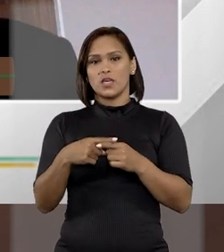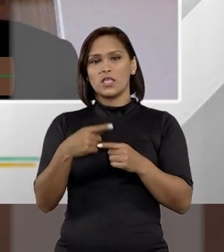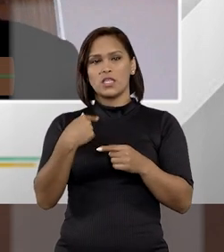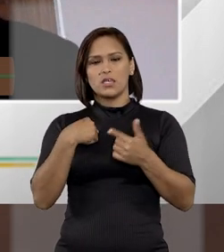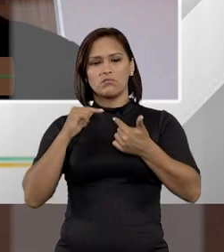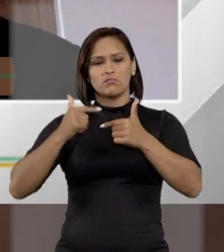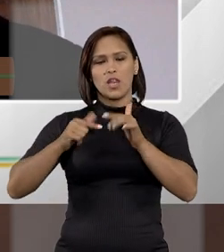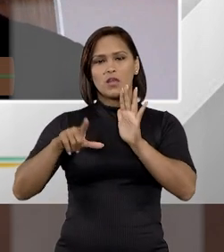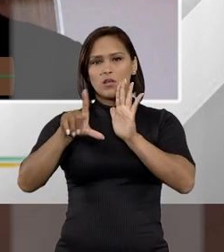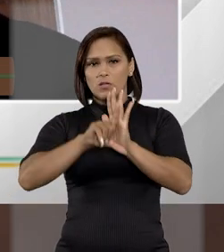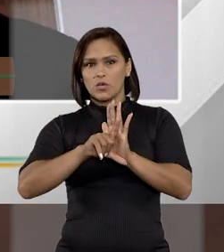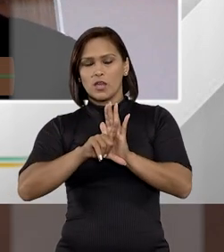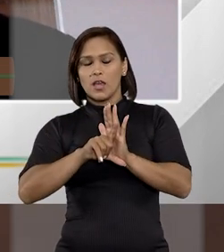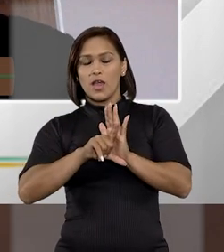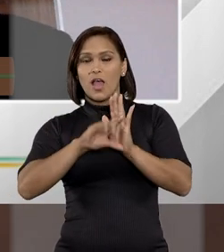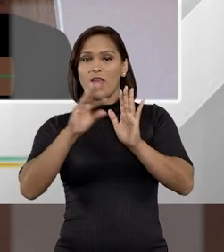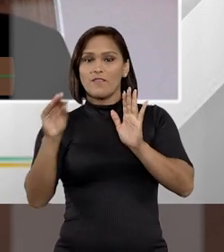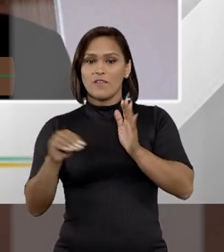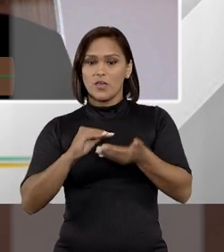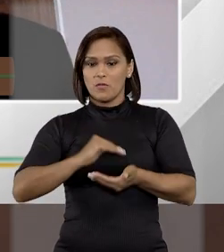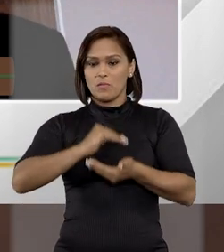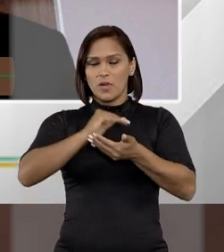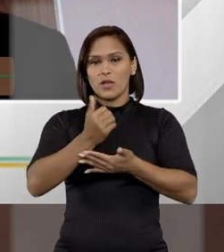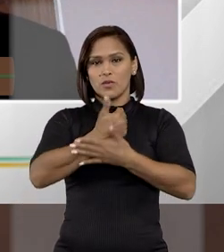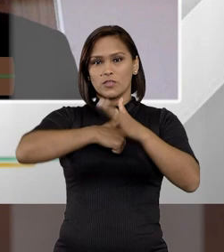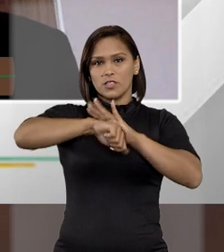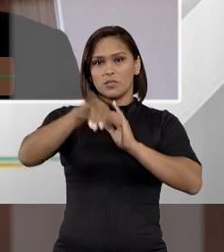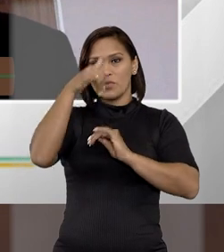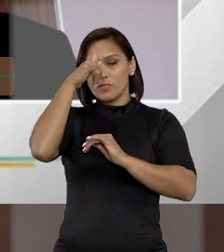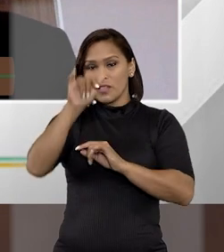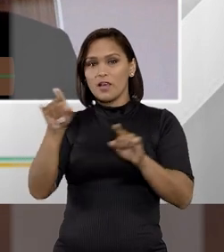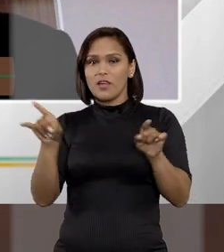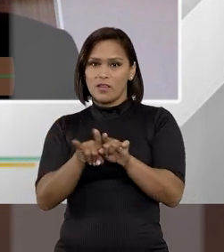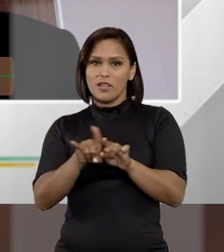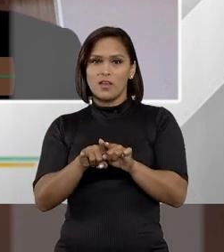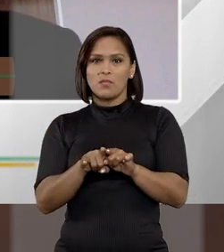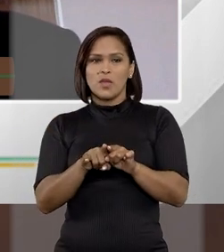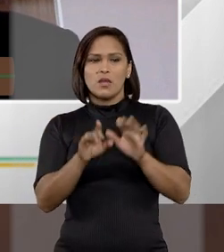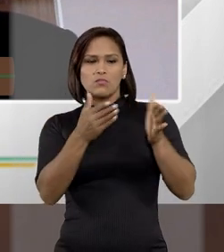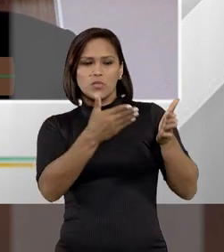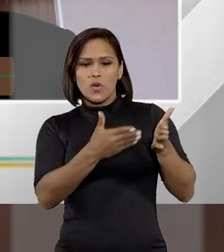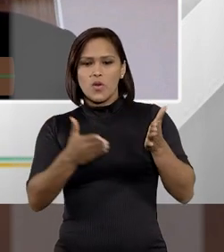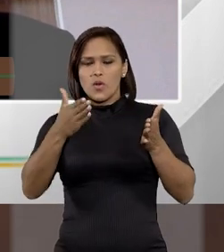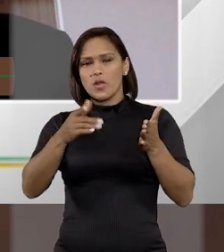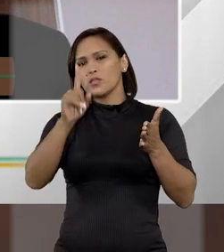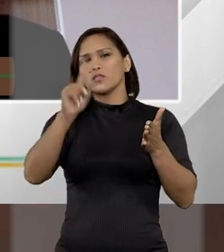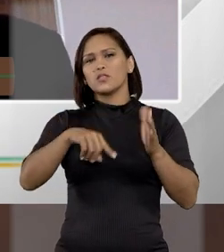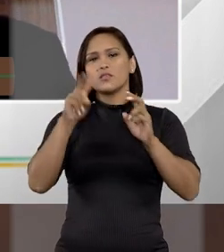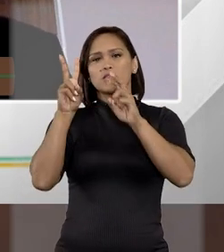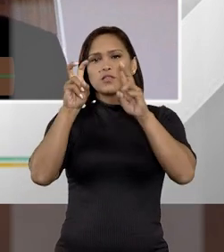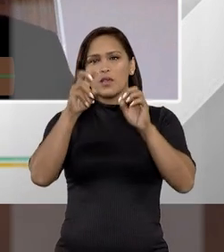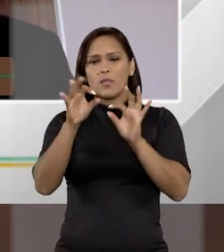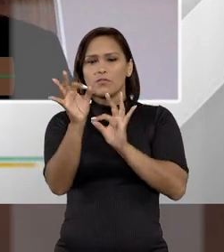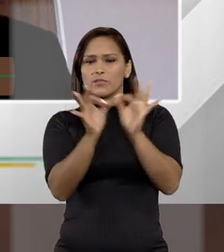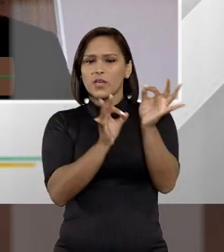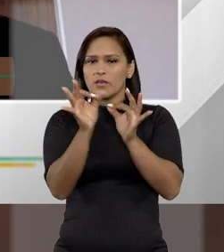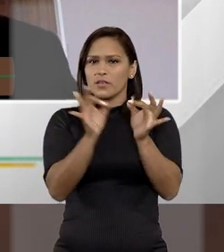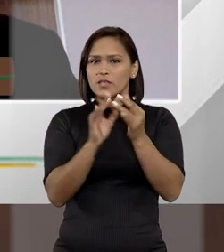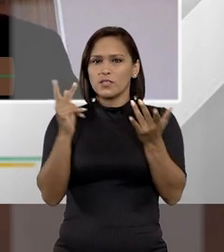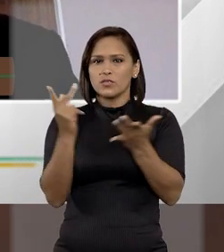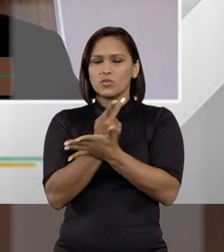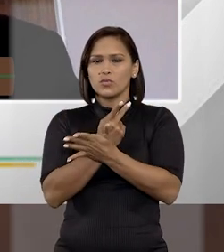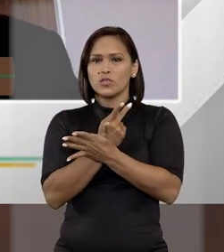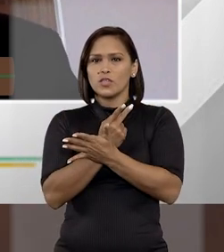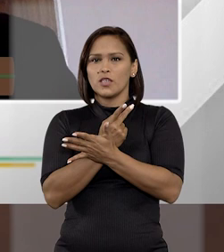porque teria que ser tratado por lei. E aí vem, então, o pacote anticrime e ele também coloca uma pá de cal nesse assunto, regularizando essa situação,